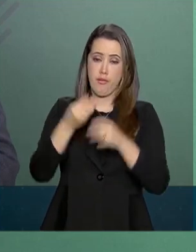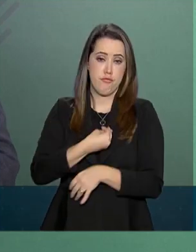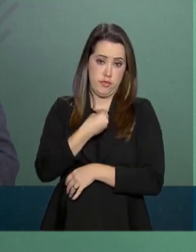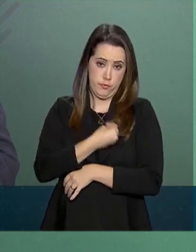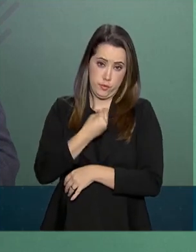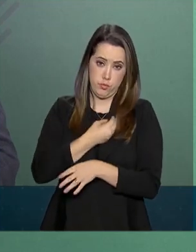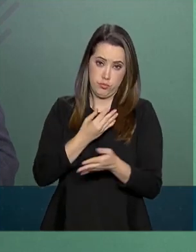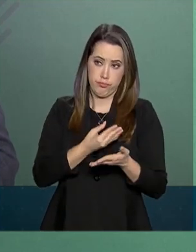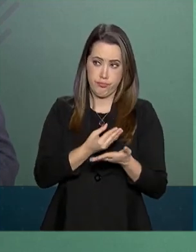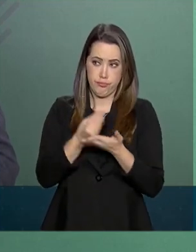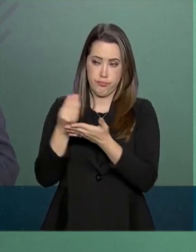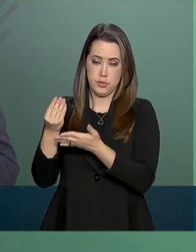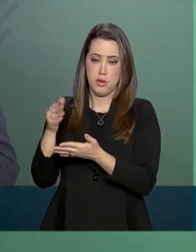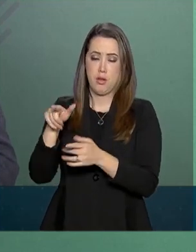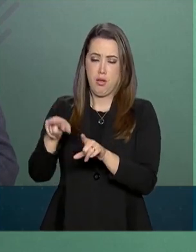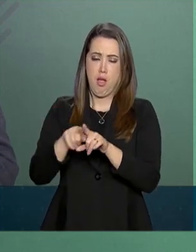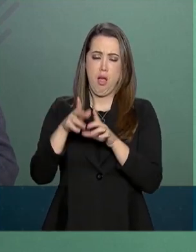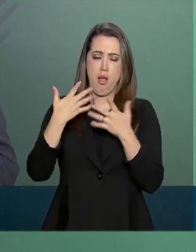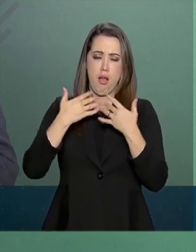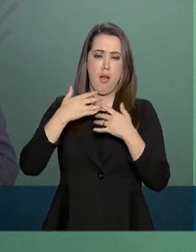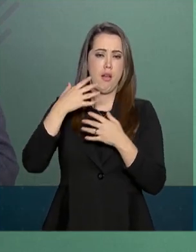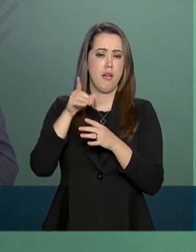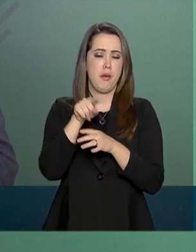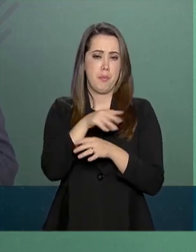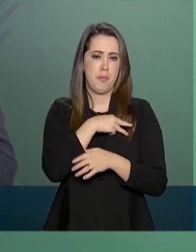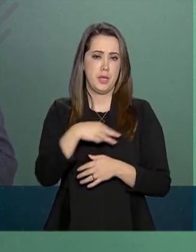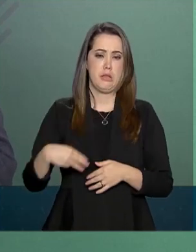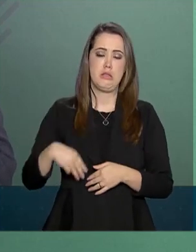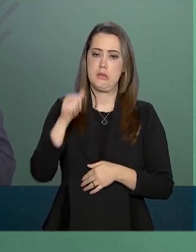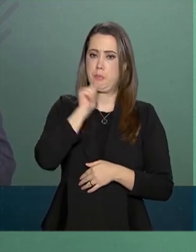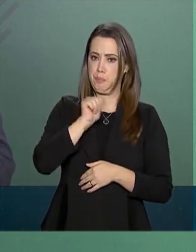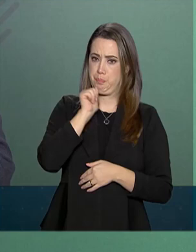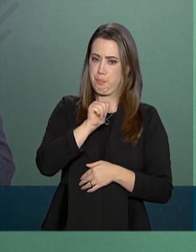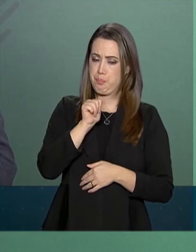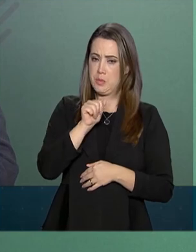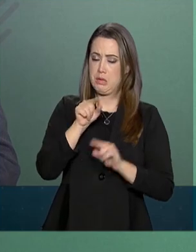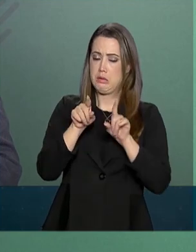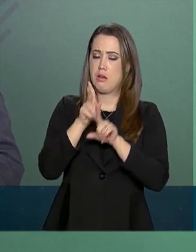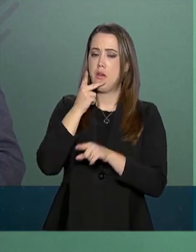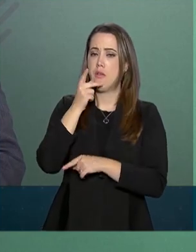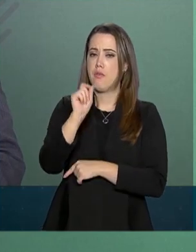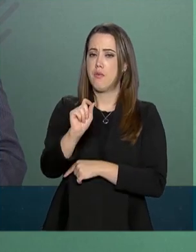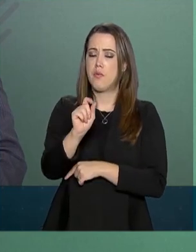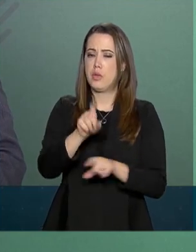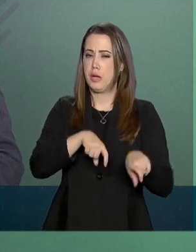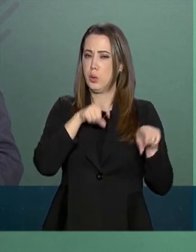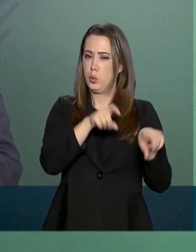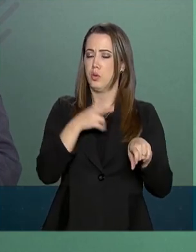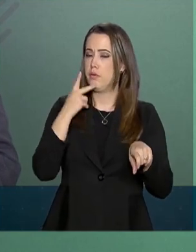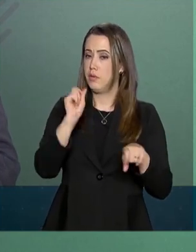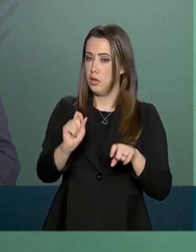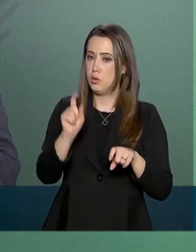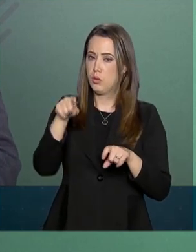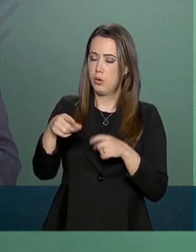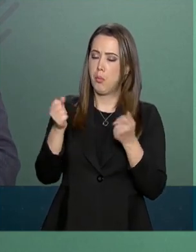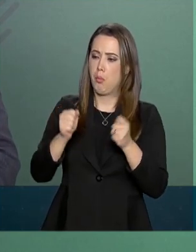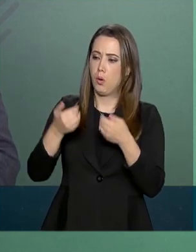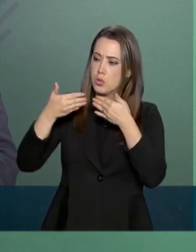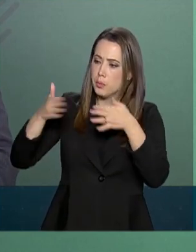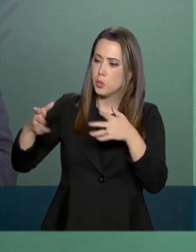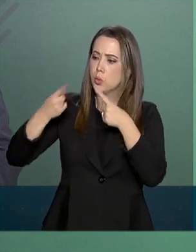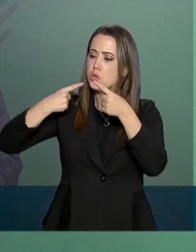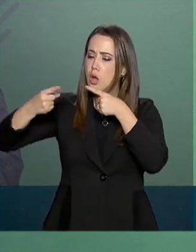permite, abre aspas, olho no olho, conversa franca com o intuito de abrir